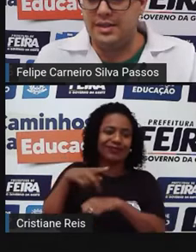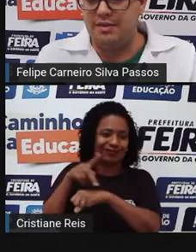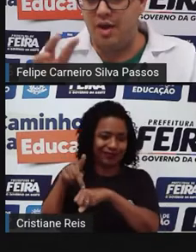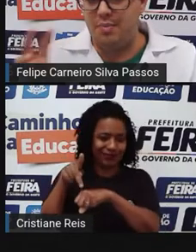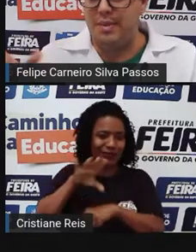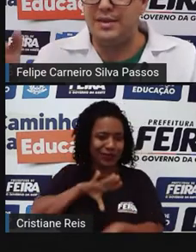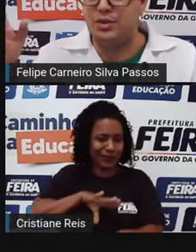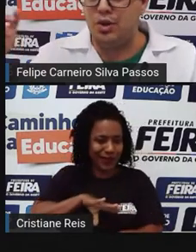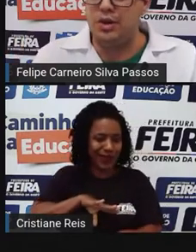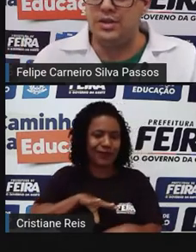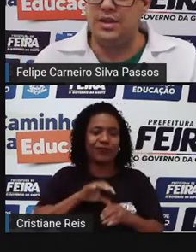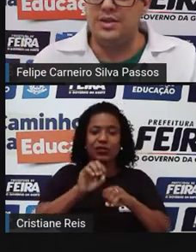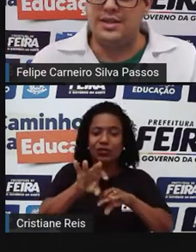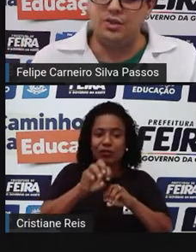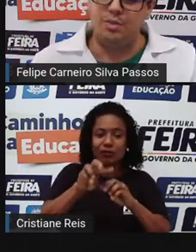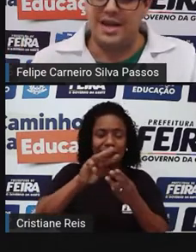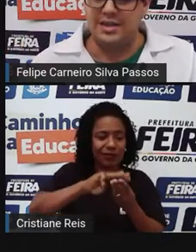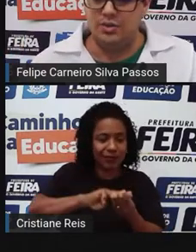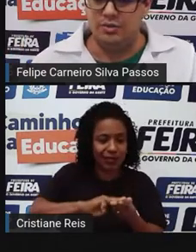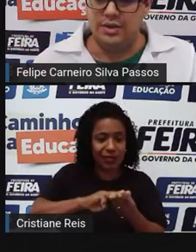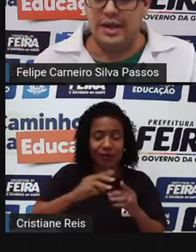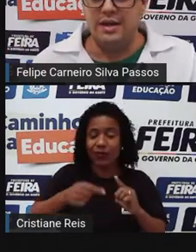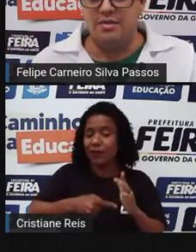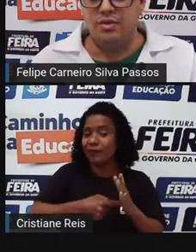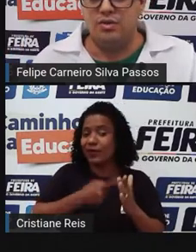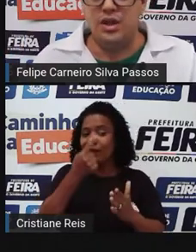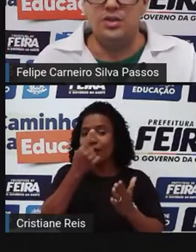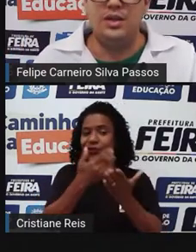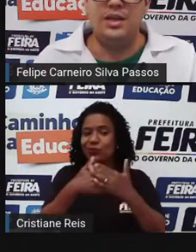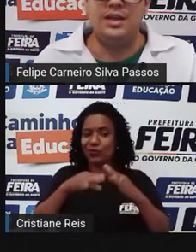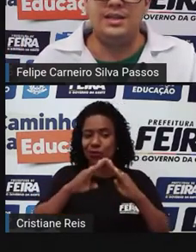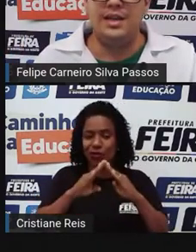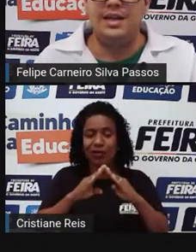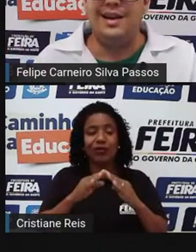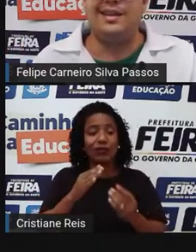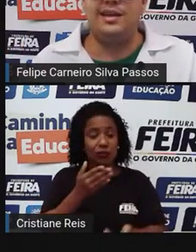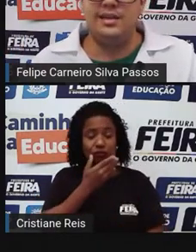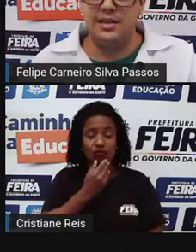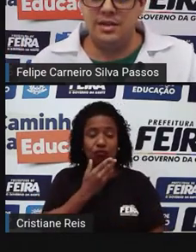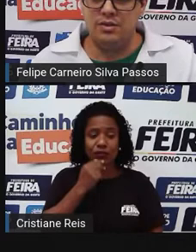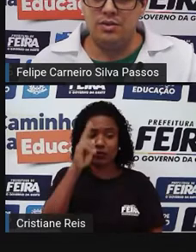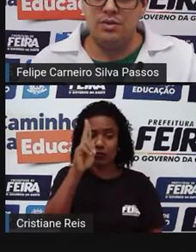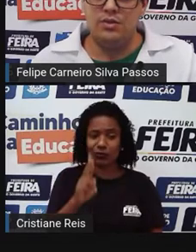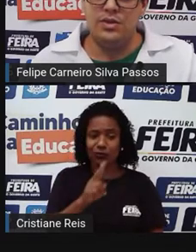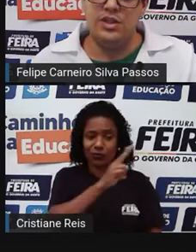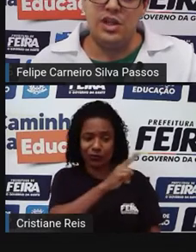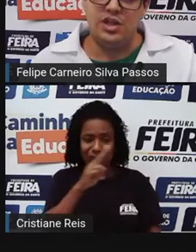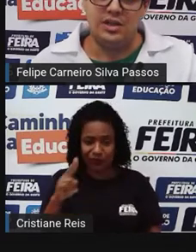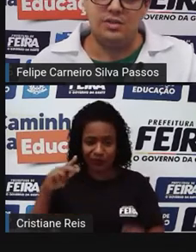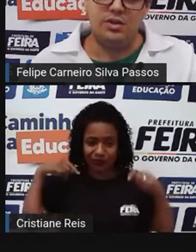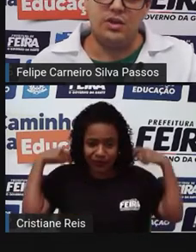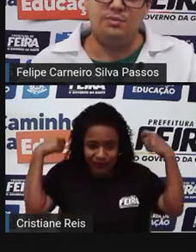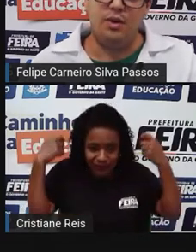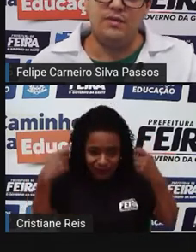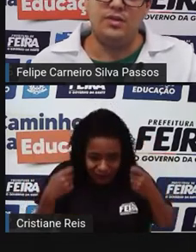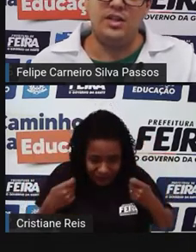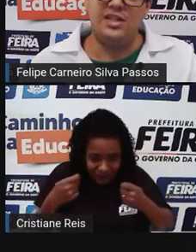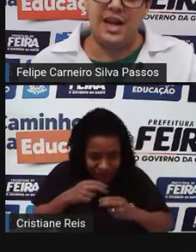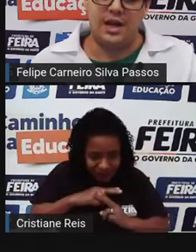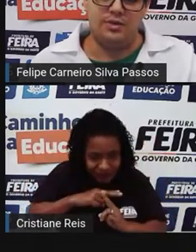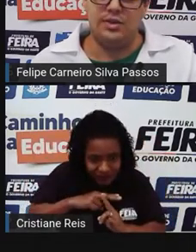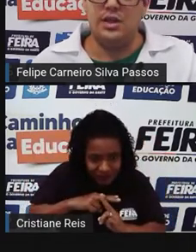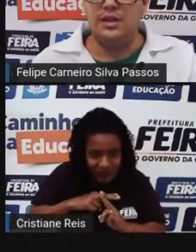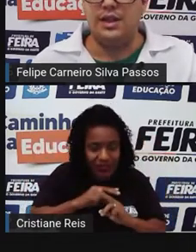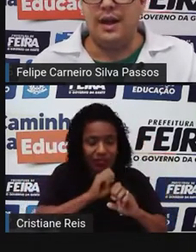Então, eles... foi a primeira escola, digamos assim, do Brasil, né? Foram jesuítas catequizando os indígenas, os nossos povos